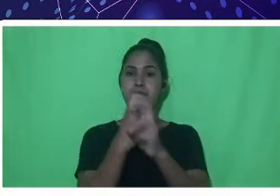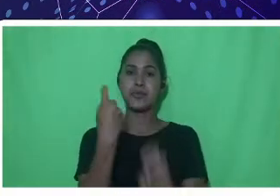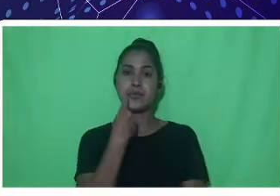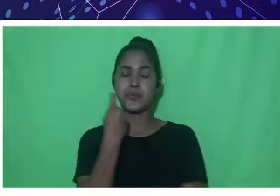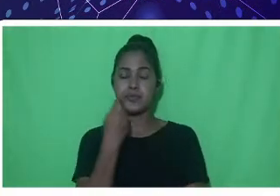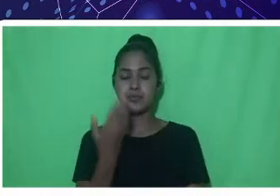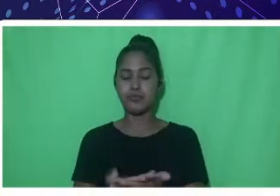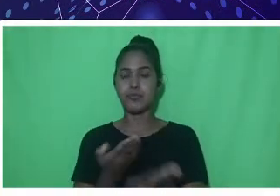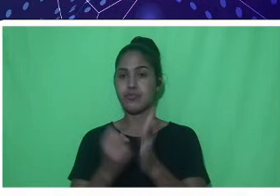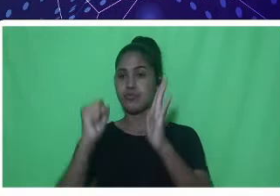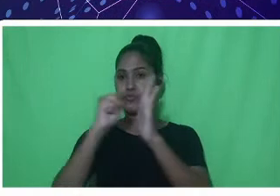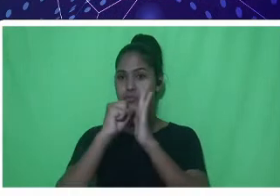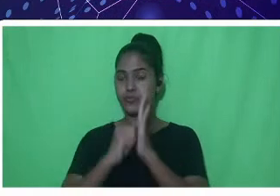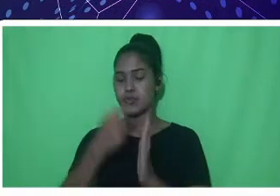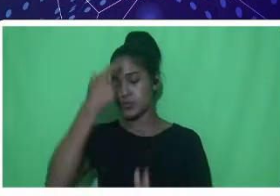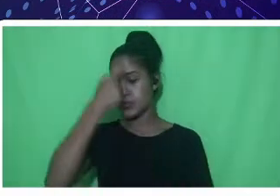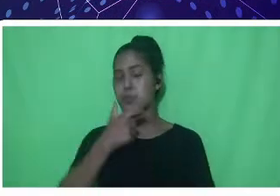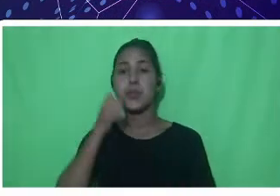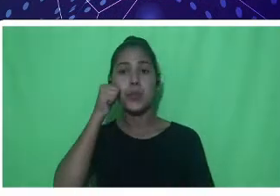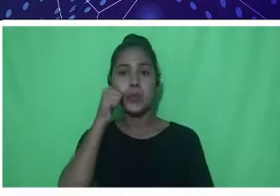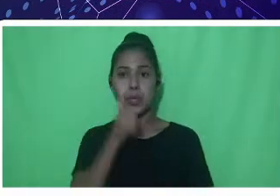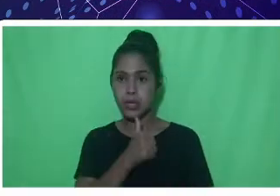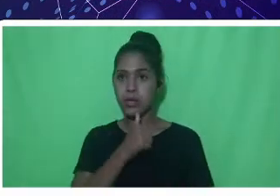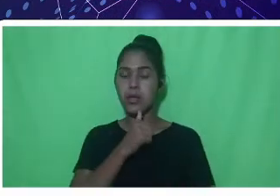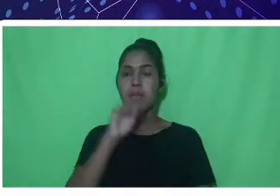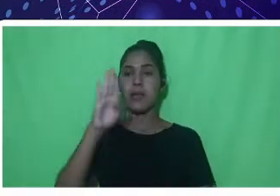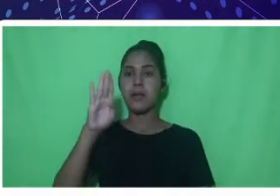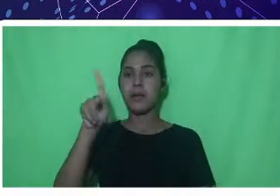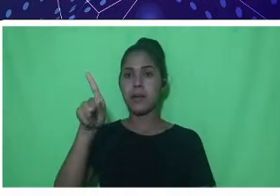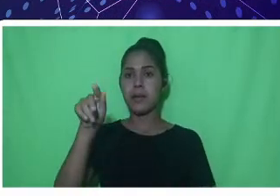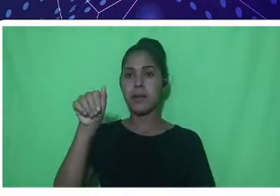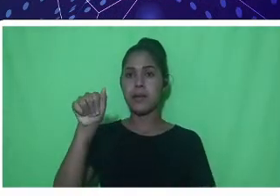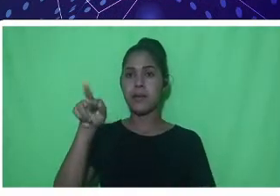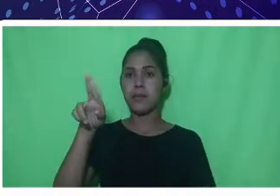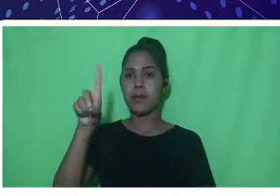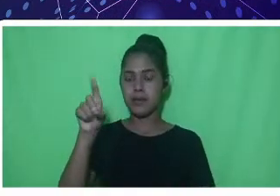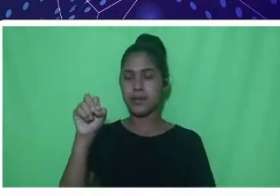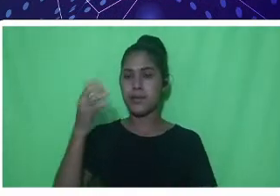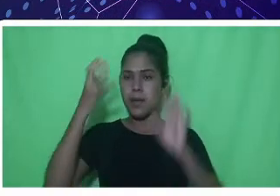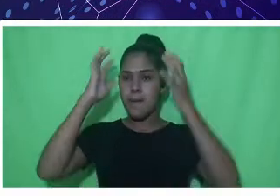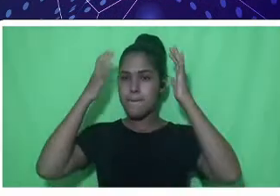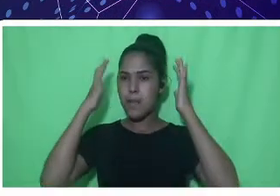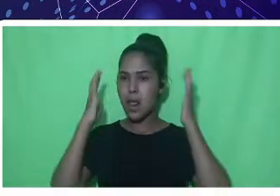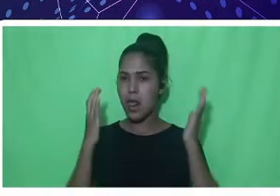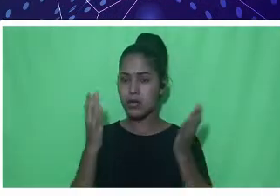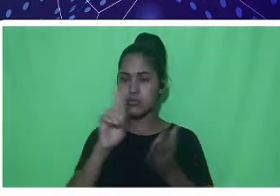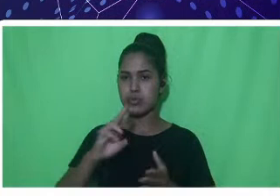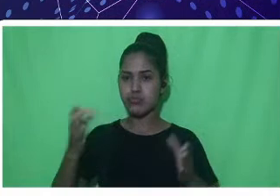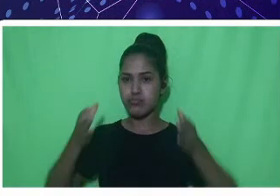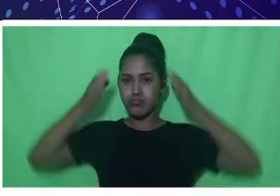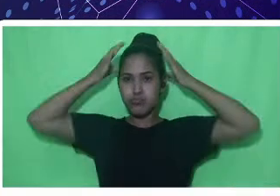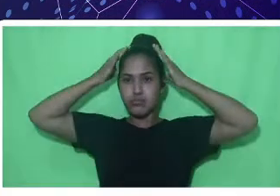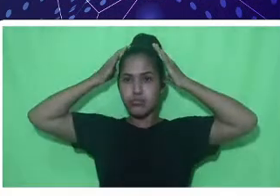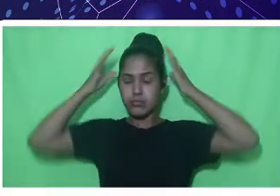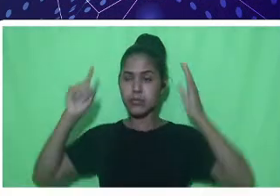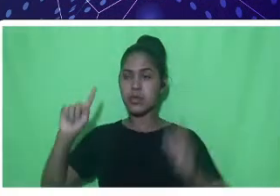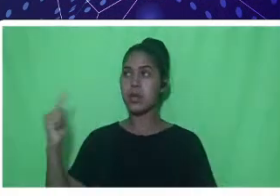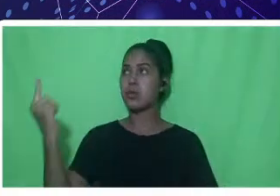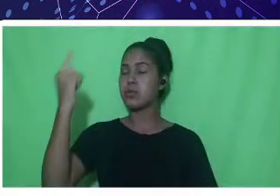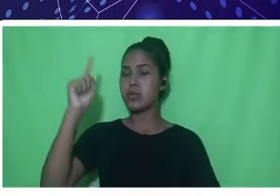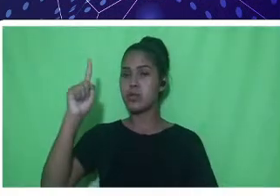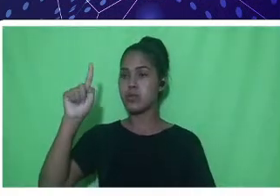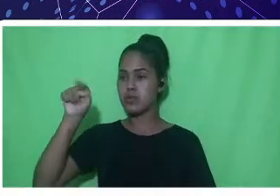Eu sou mulher, parda, cabelos encaracolados, preso nesse momento, tenho 1,64m de altura,